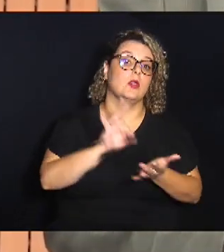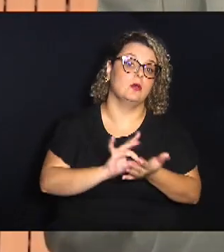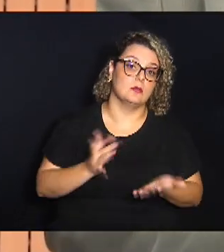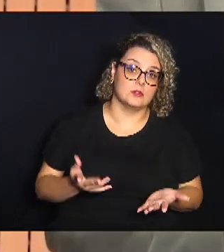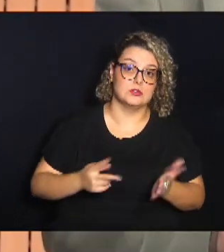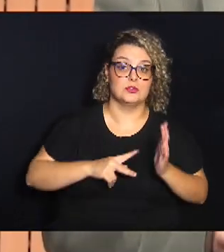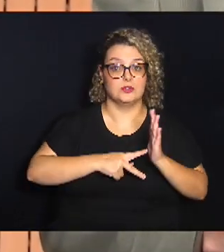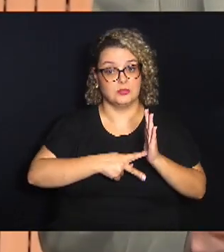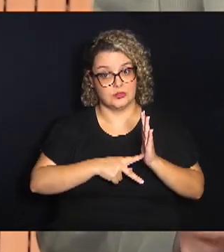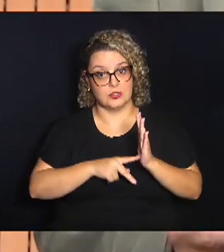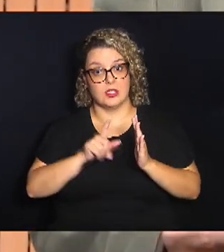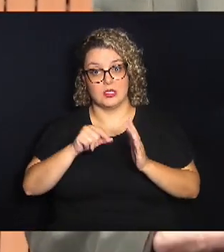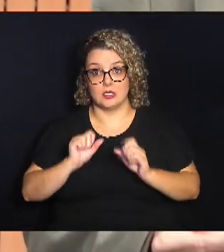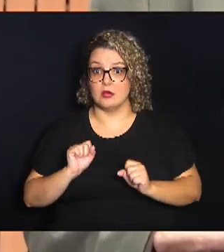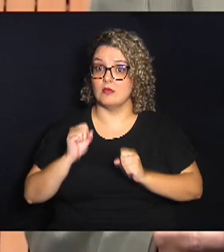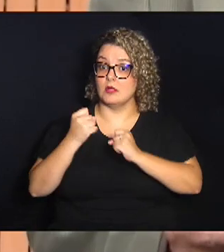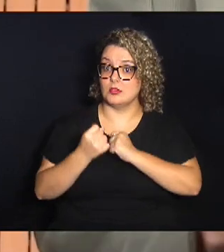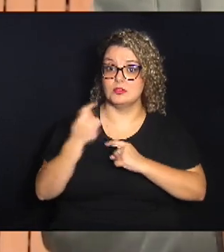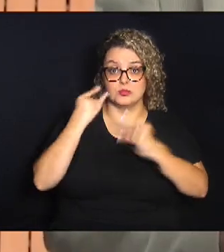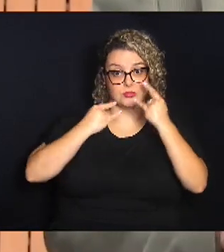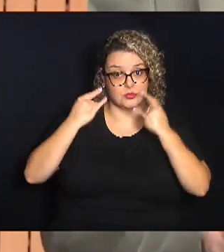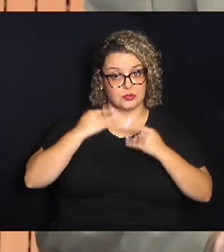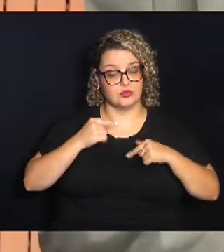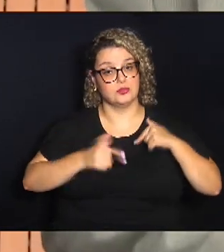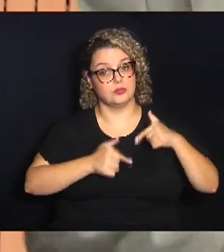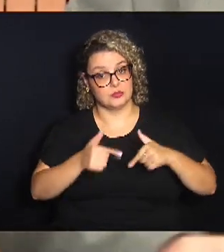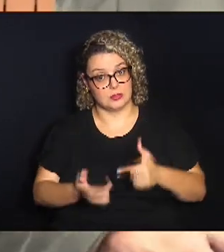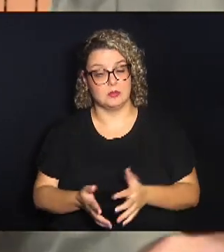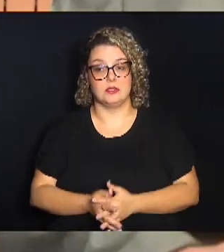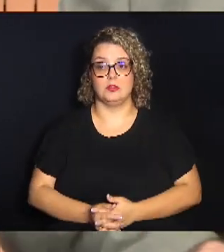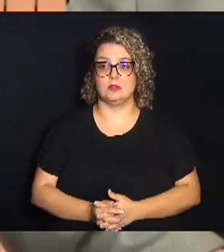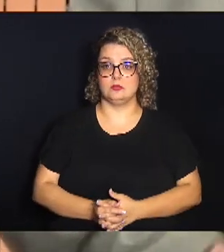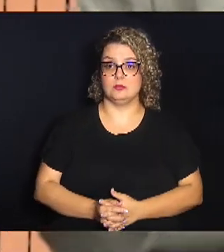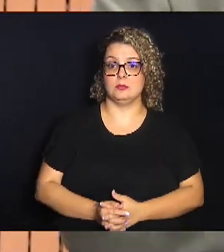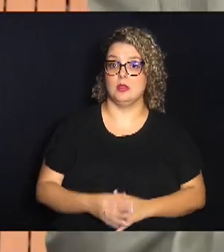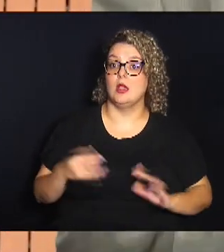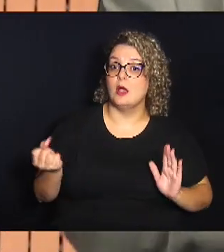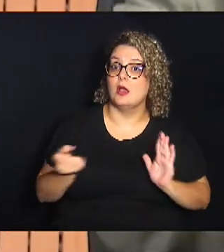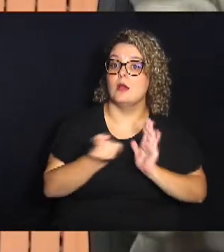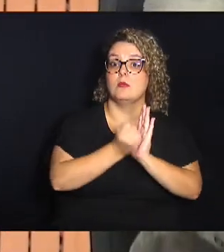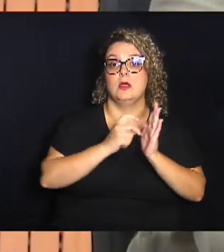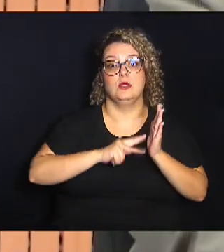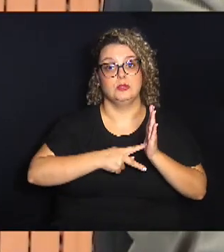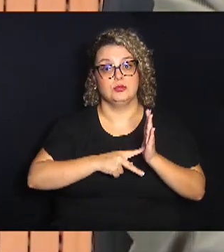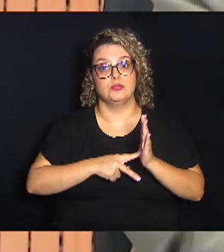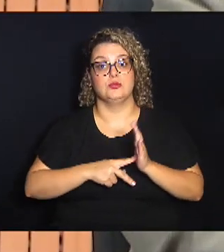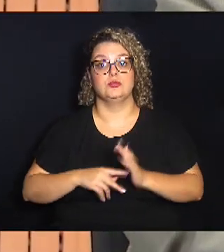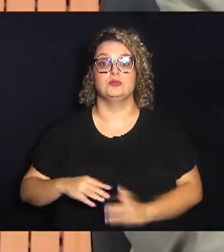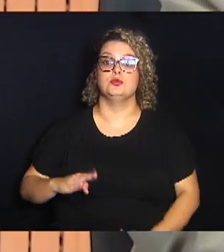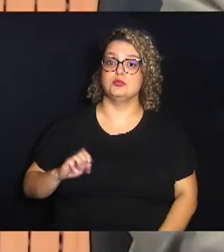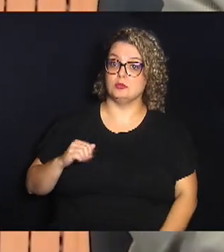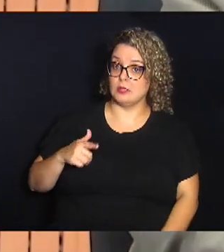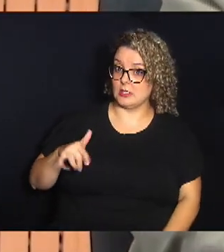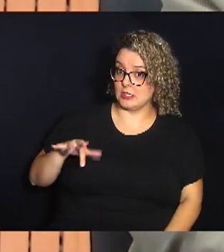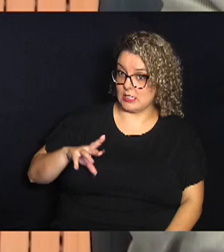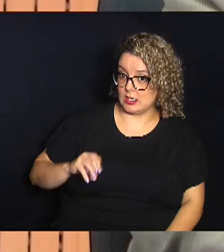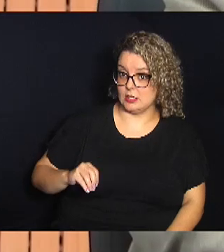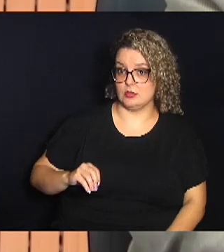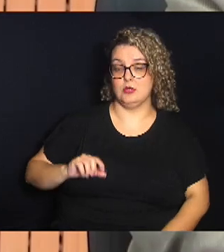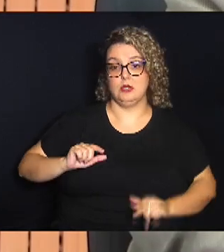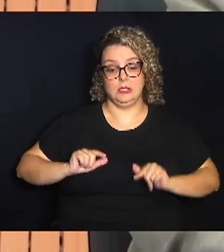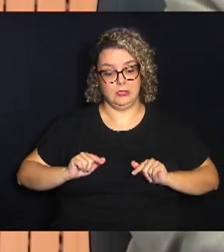sindicato que é a defesa dos interesses dos trabalhadores. A marca do Sindicato dos Bancários sempre foi a marca da luta da